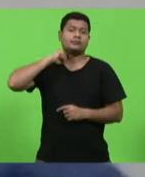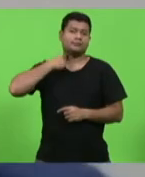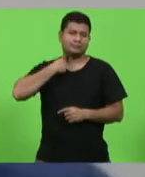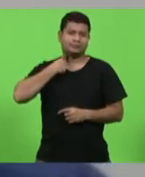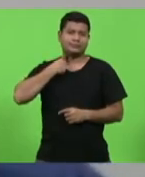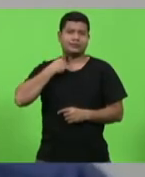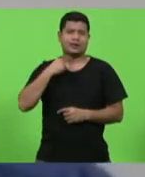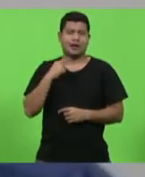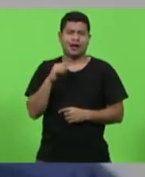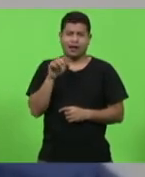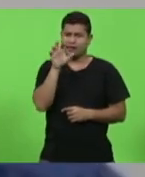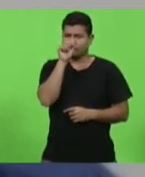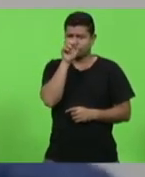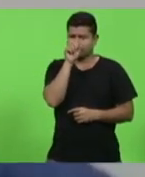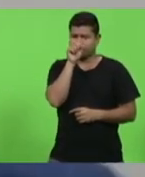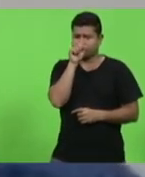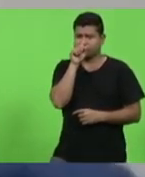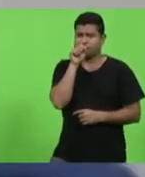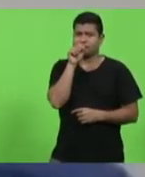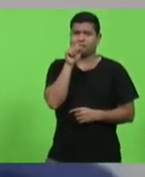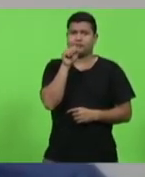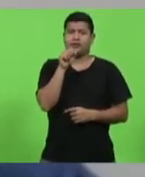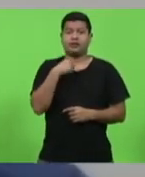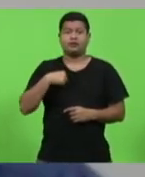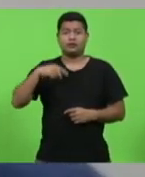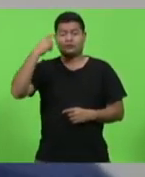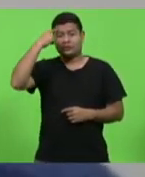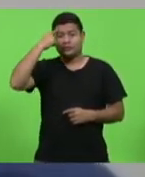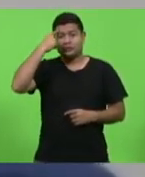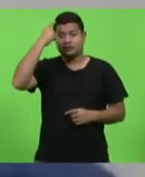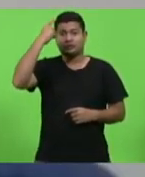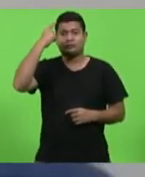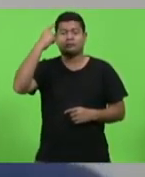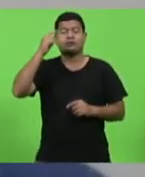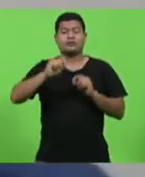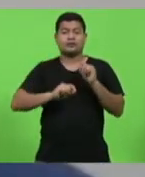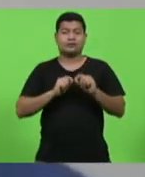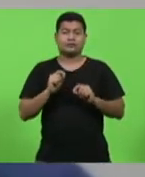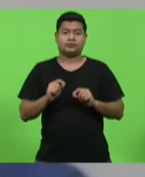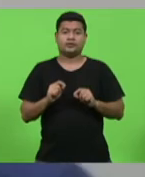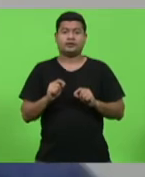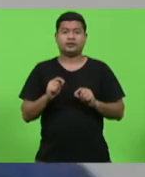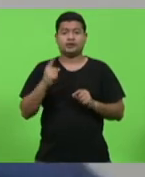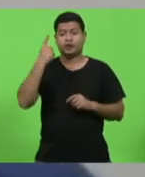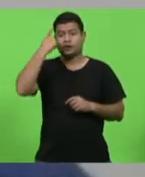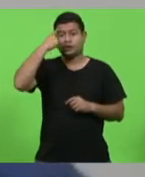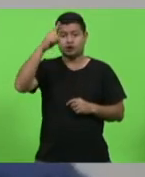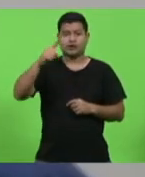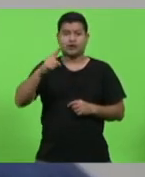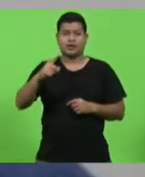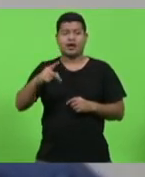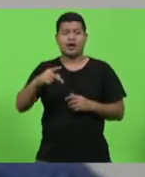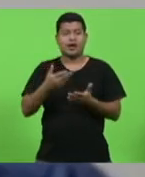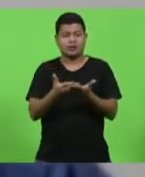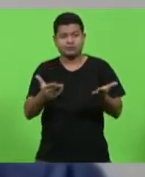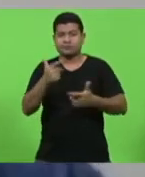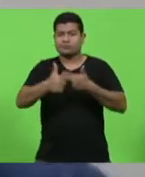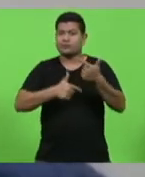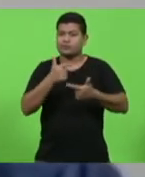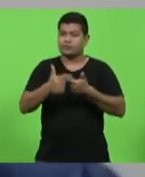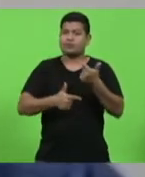sábado, nós lembramos o dia do trabalhador, da